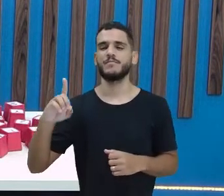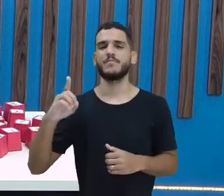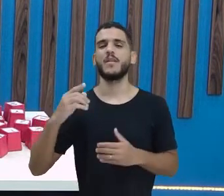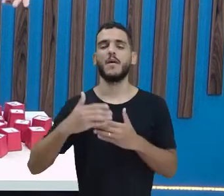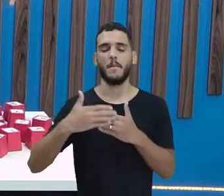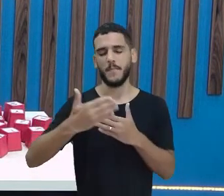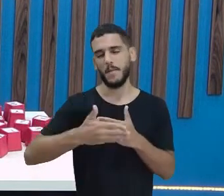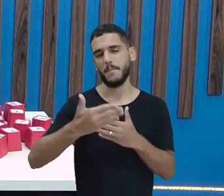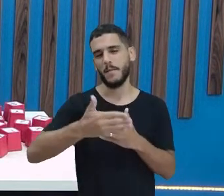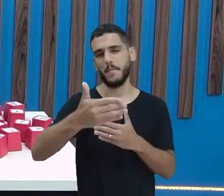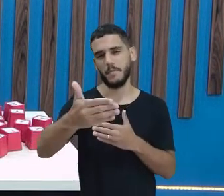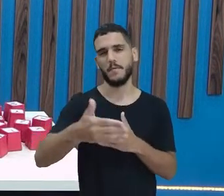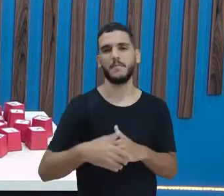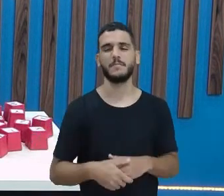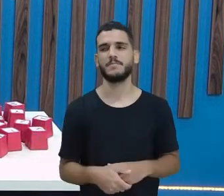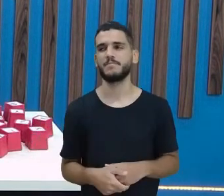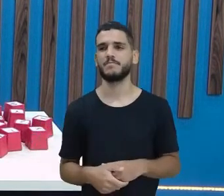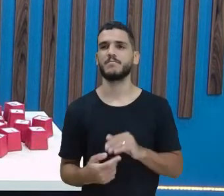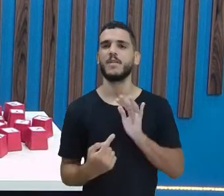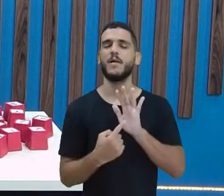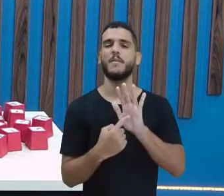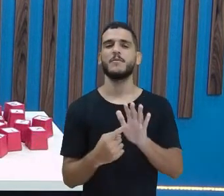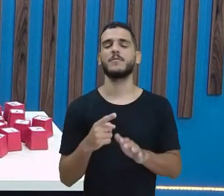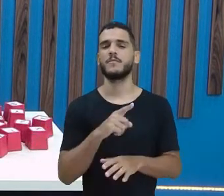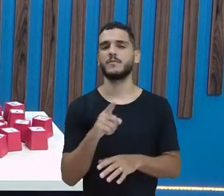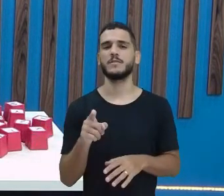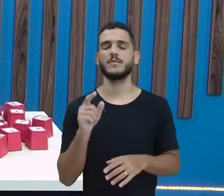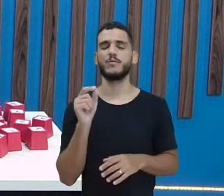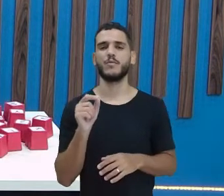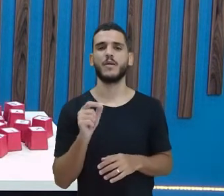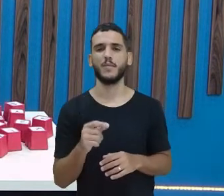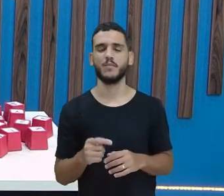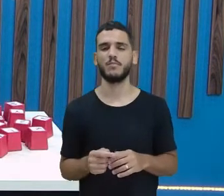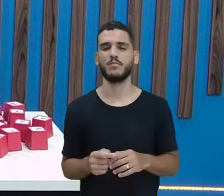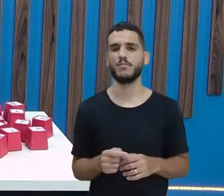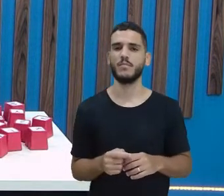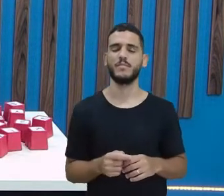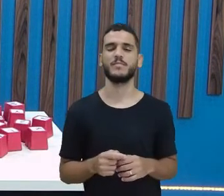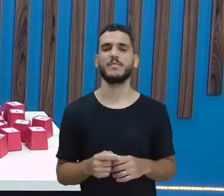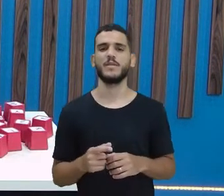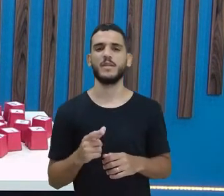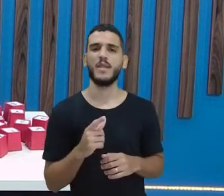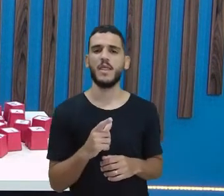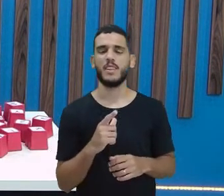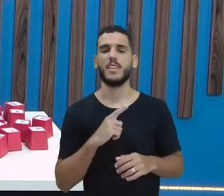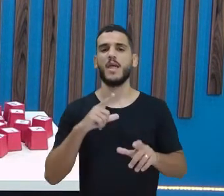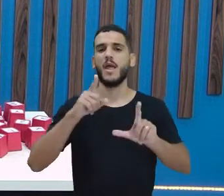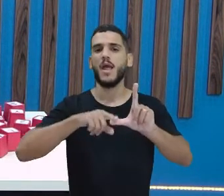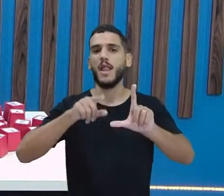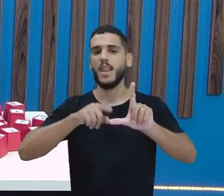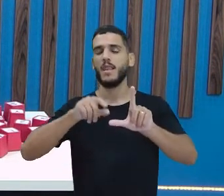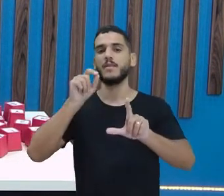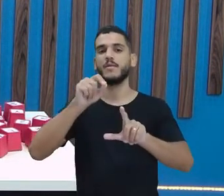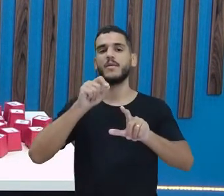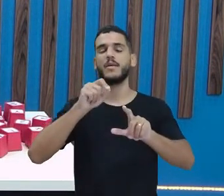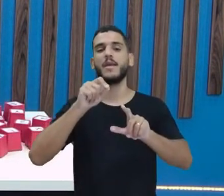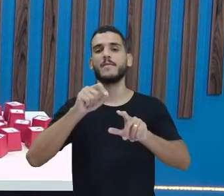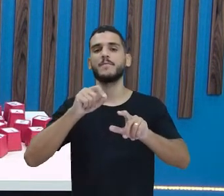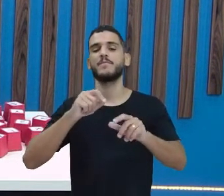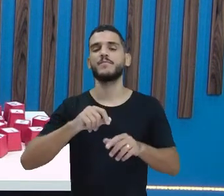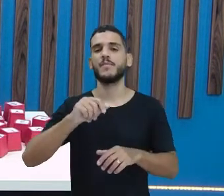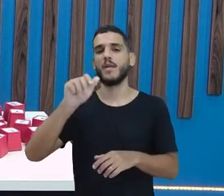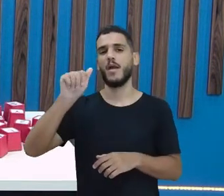assim por diante. Eu vou mostrar para vocês que eu apresentei algumas letras do alfabeto pelo